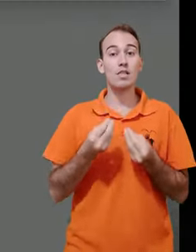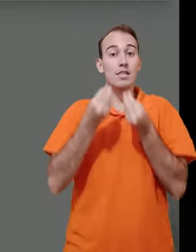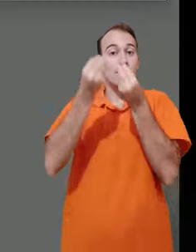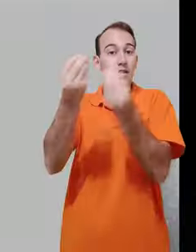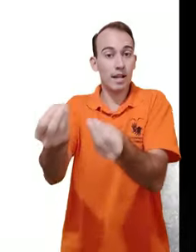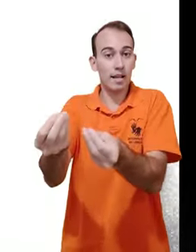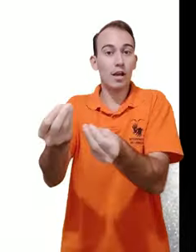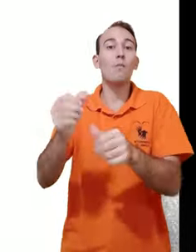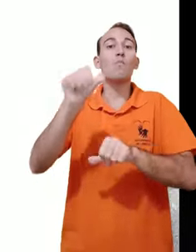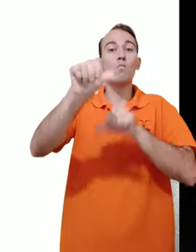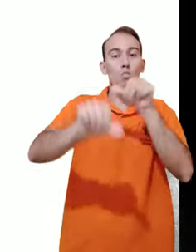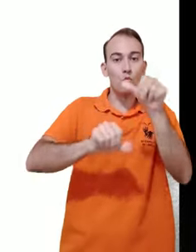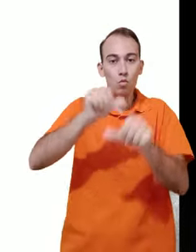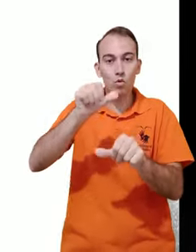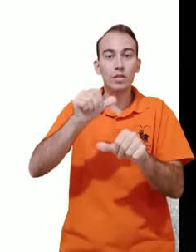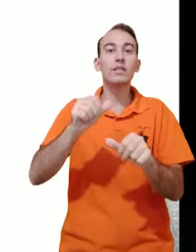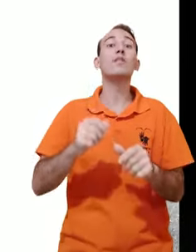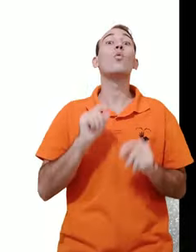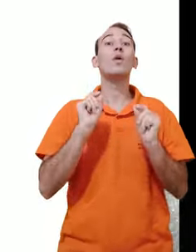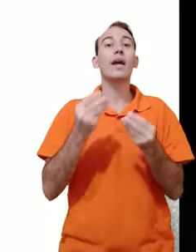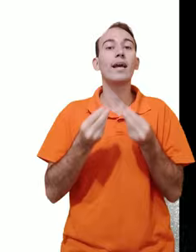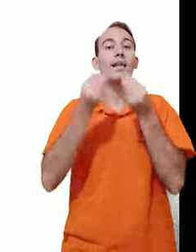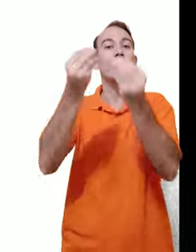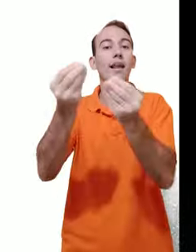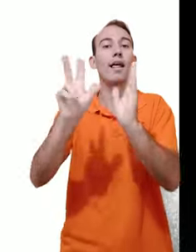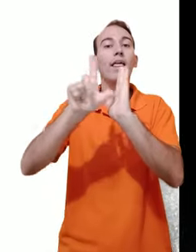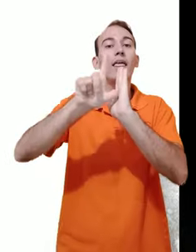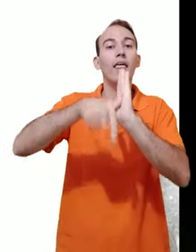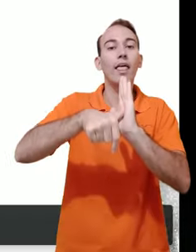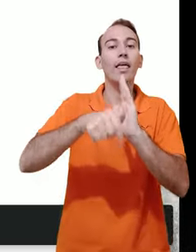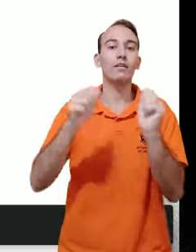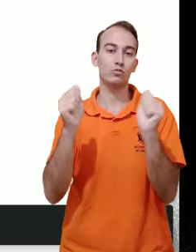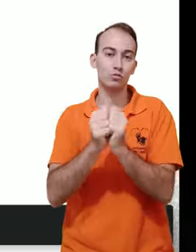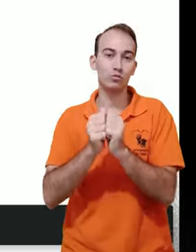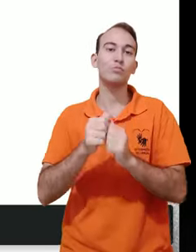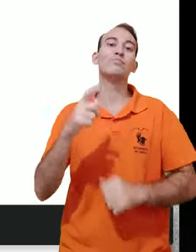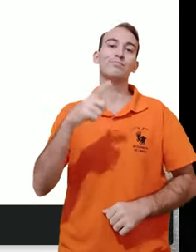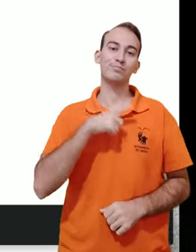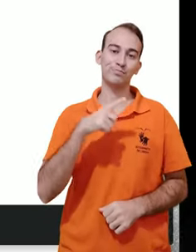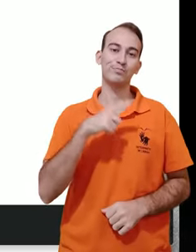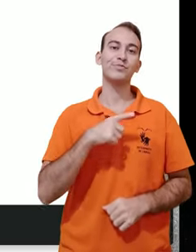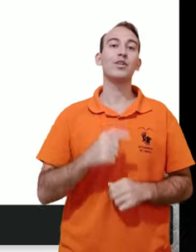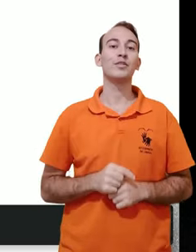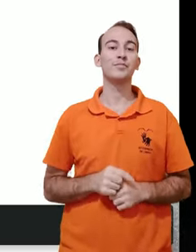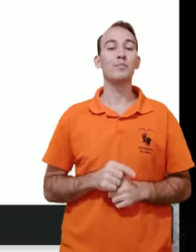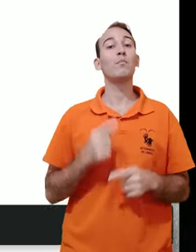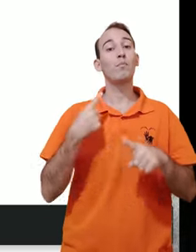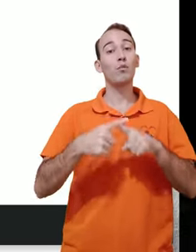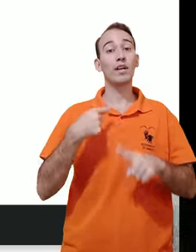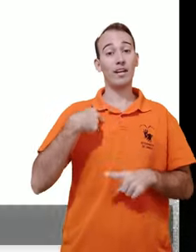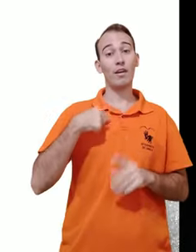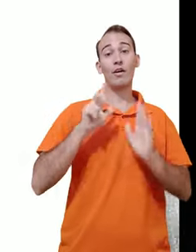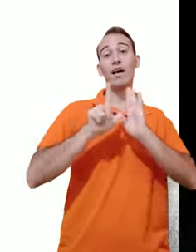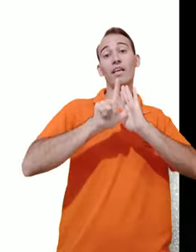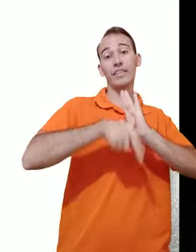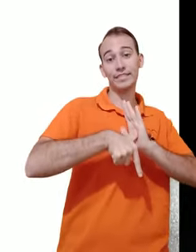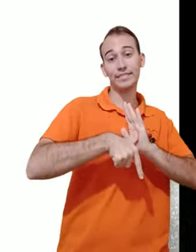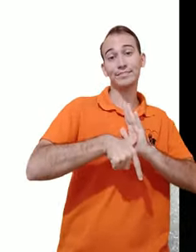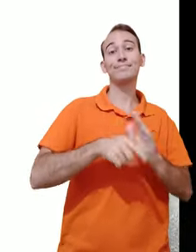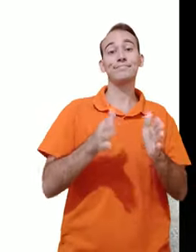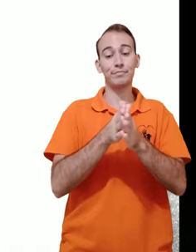a classificação da atividade muda para entregue com atraso, porque nesse caso eu devolvi a atividade para o professor,